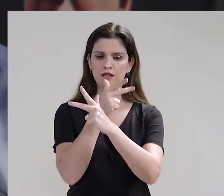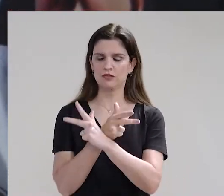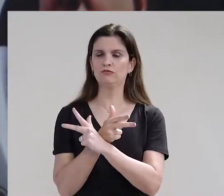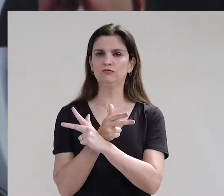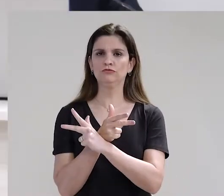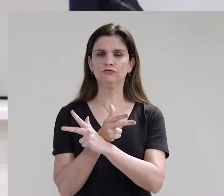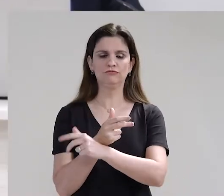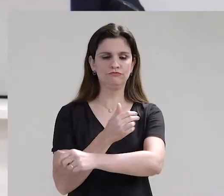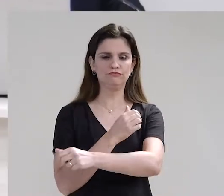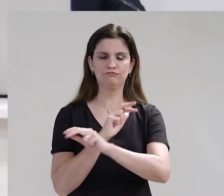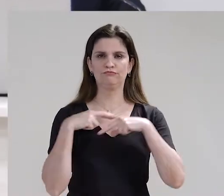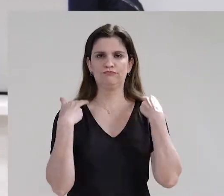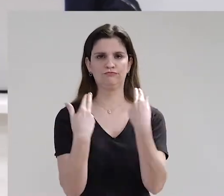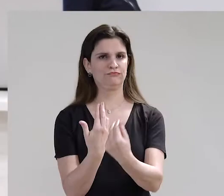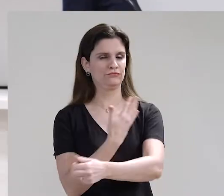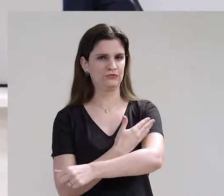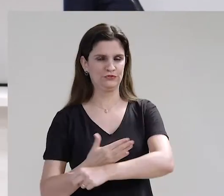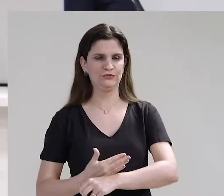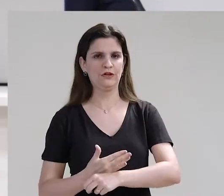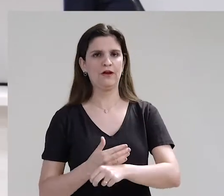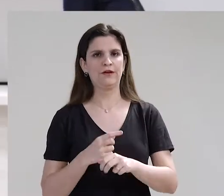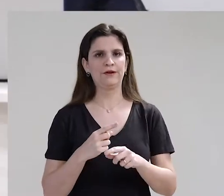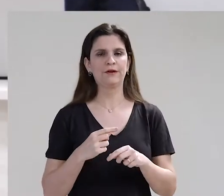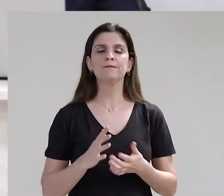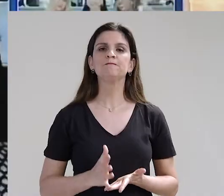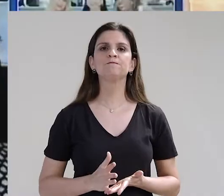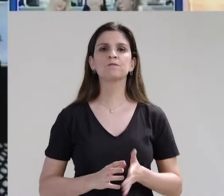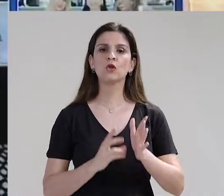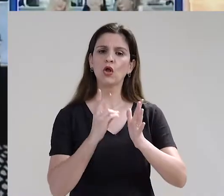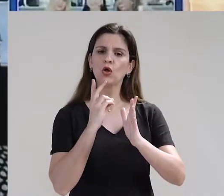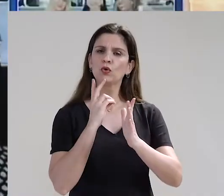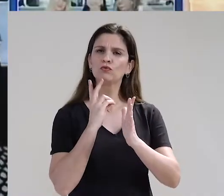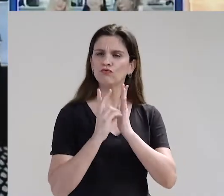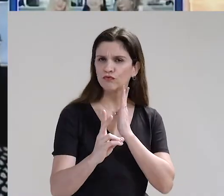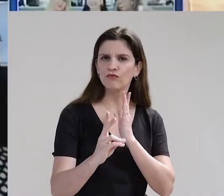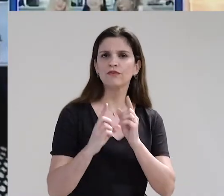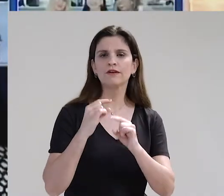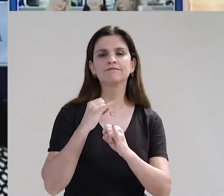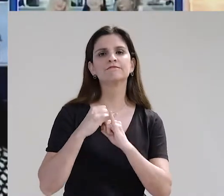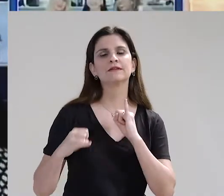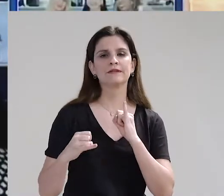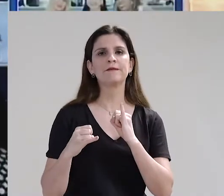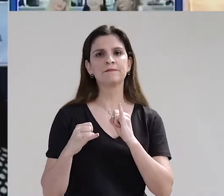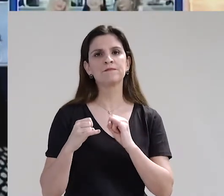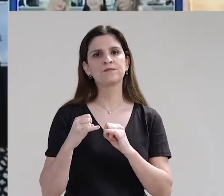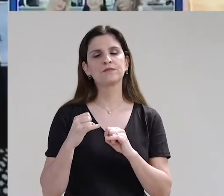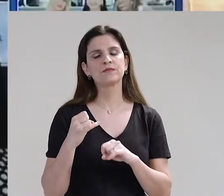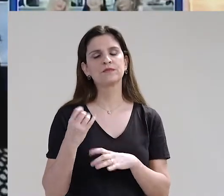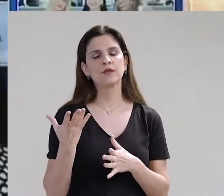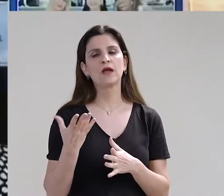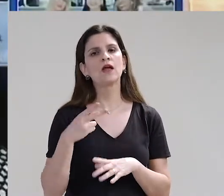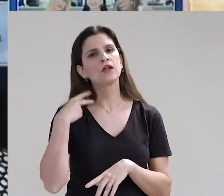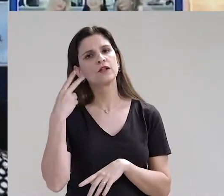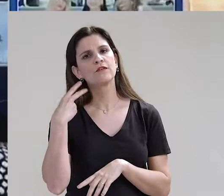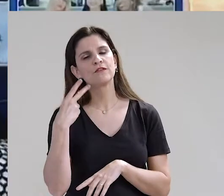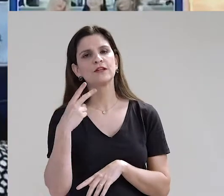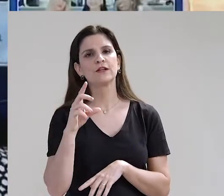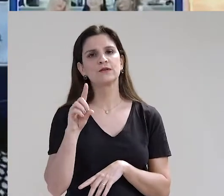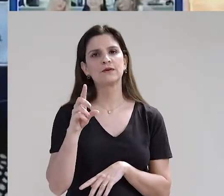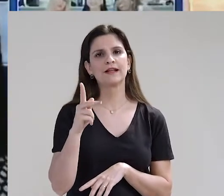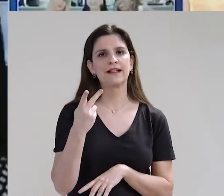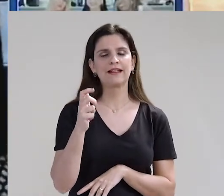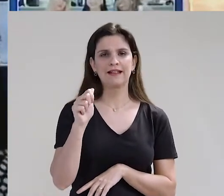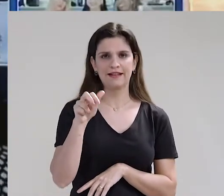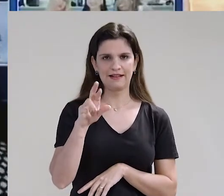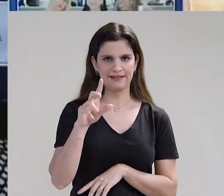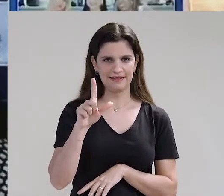vez, foi remota por causa da pandemia do coronavírus. Um dos vetos parciais foi o projeto de lei da vereadora Darlene Campos.